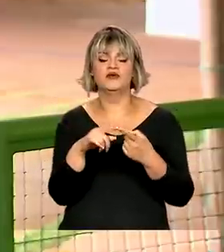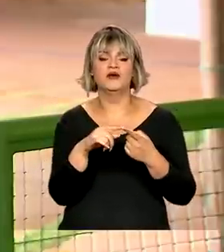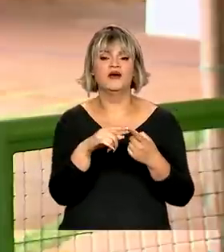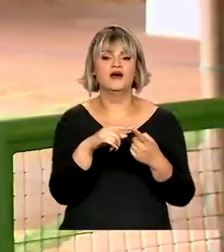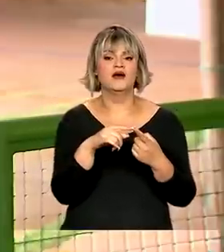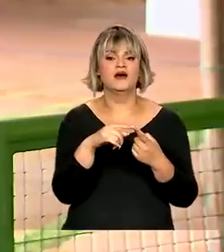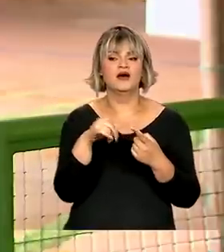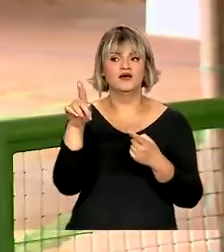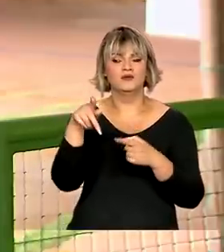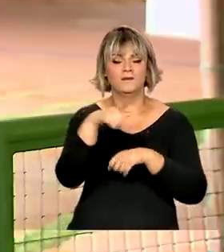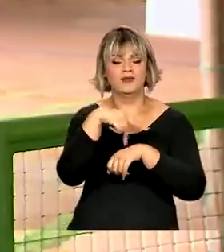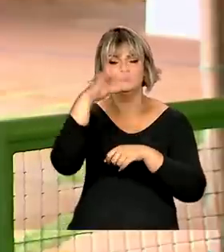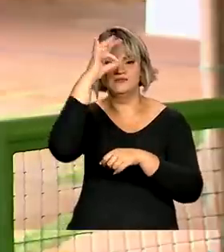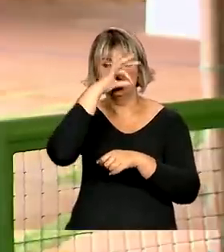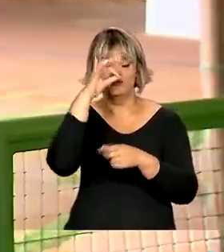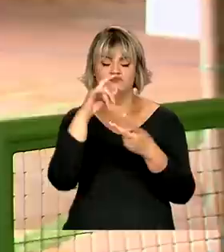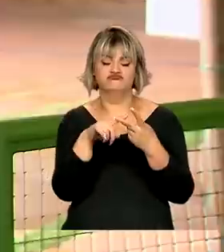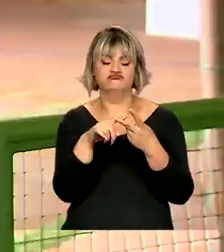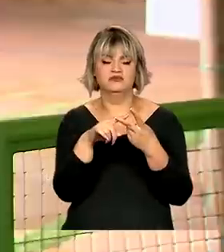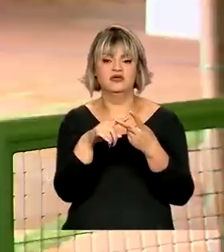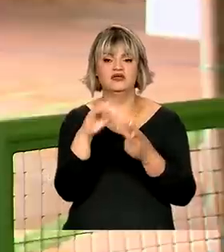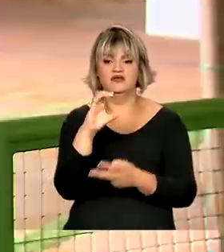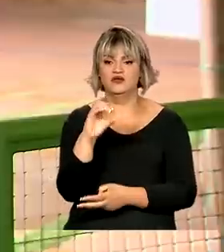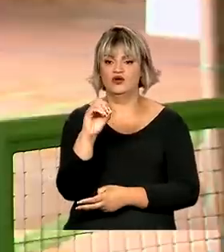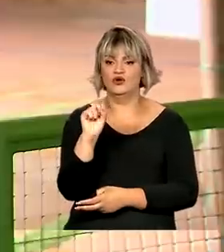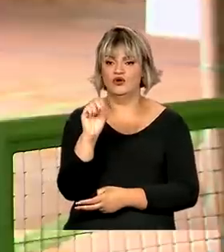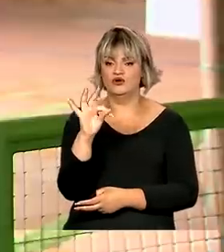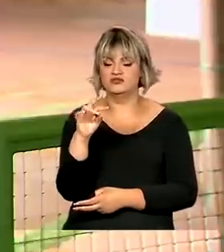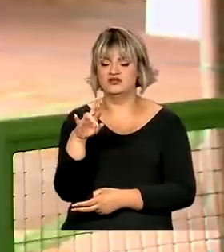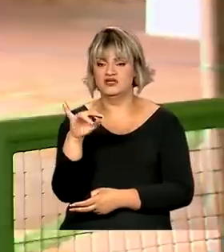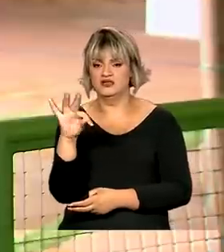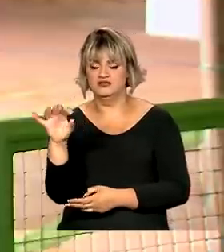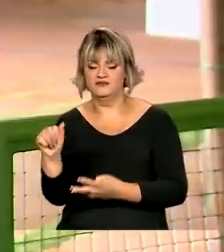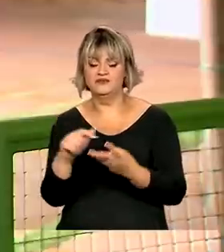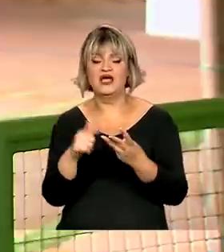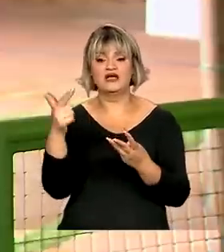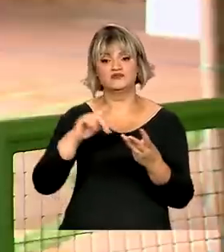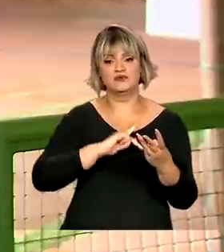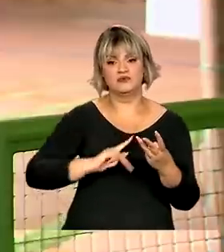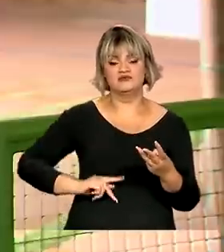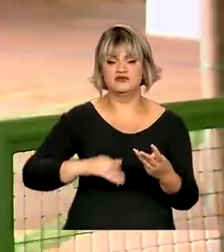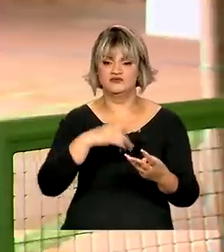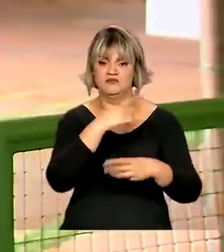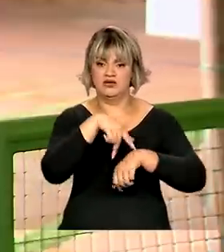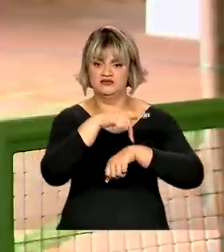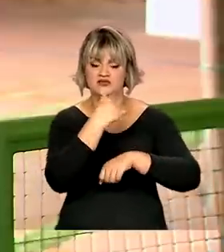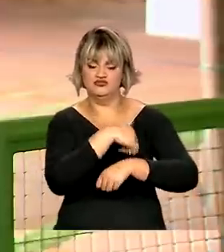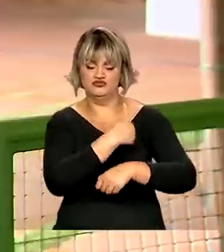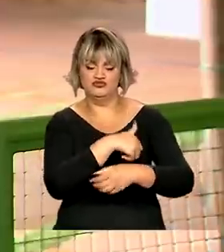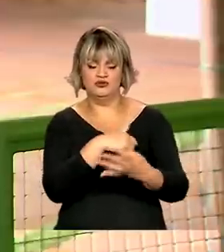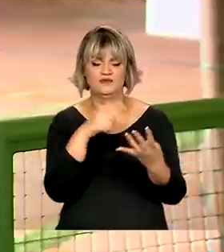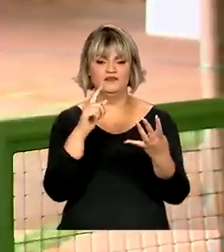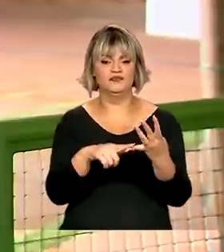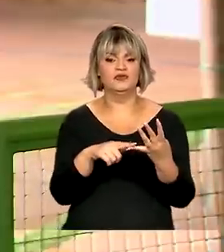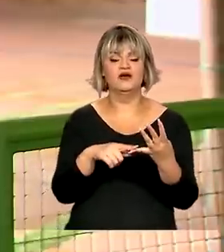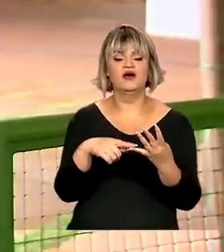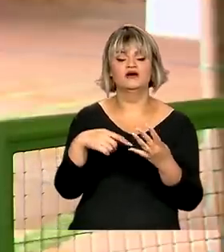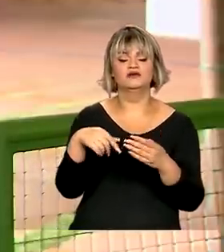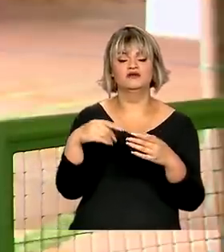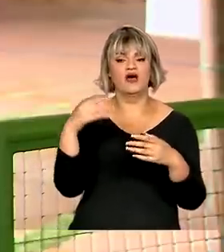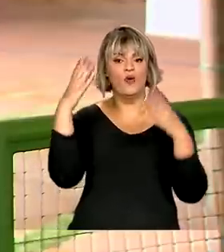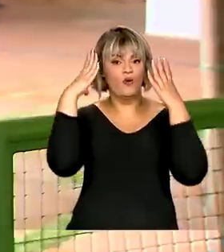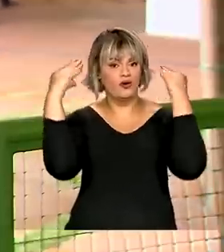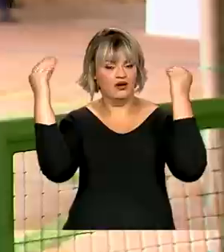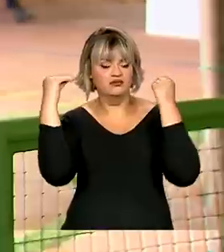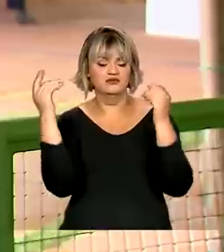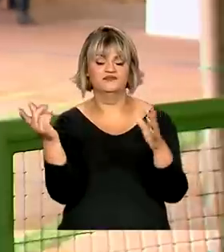Castilho, do Peru, e Rodrigo Chaves, da Costa Rica, a vice-presidente da Argentina, Cristina Kirchner, o ministro-presidente da Holanda, Mark